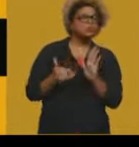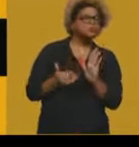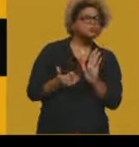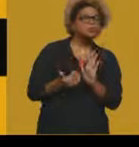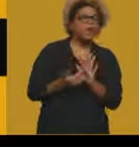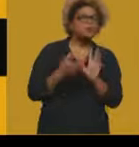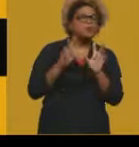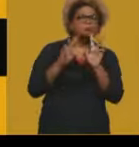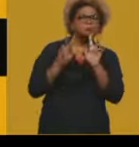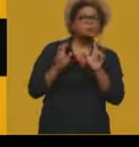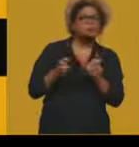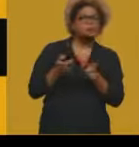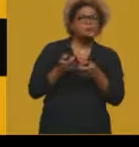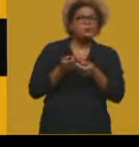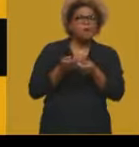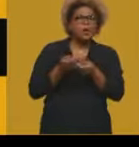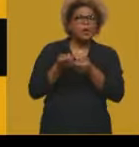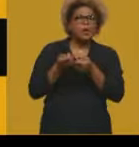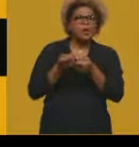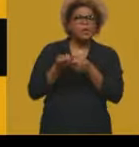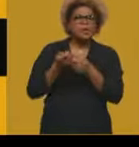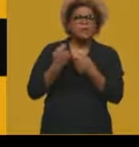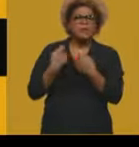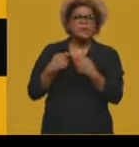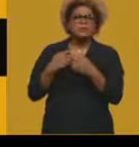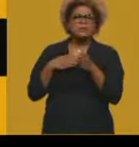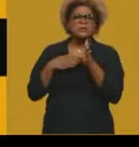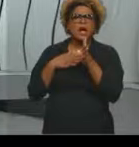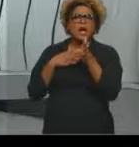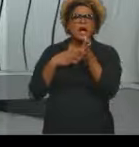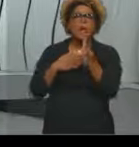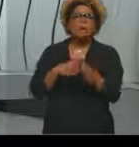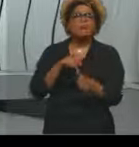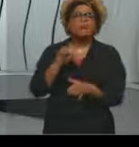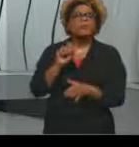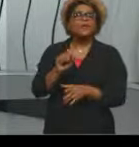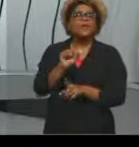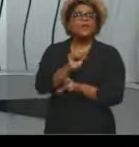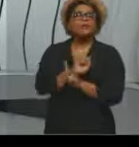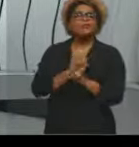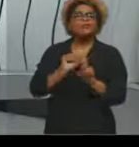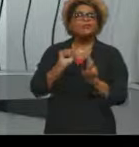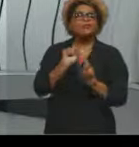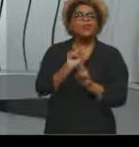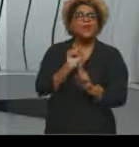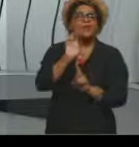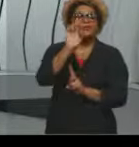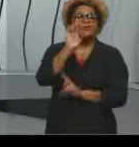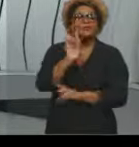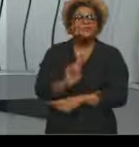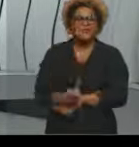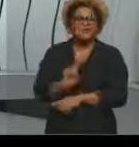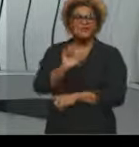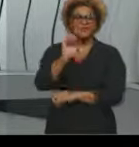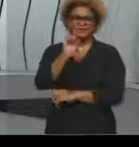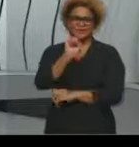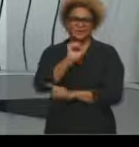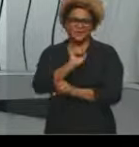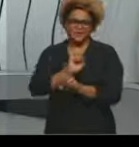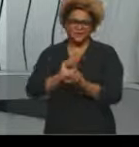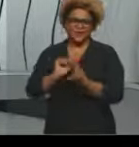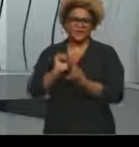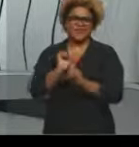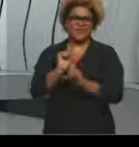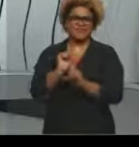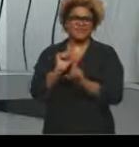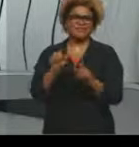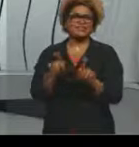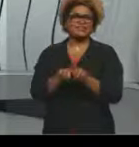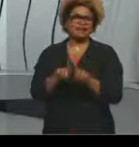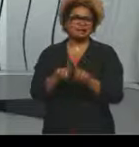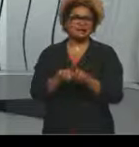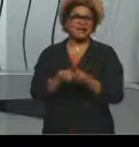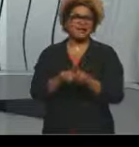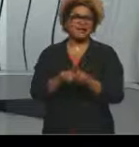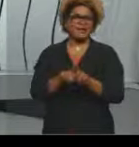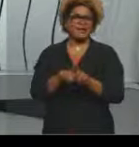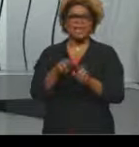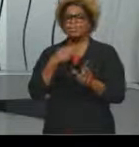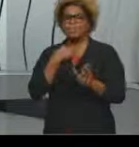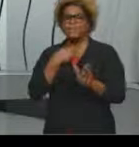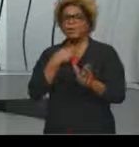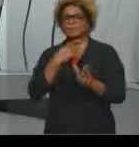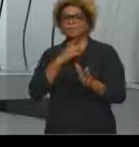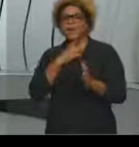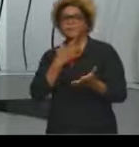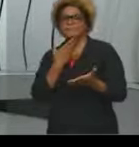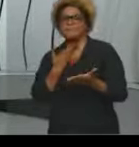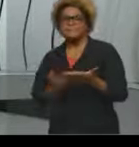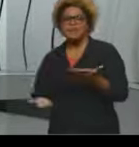que acompanhar de questões sociais, direitos sociais, né, que não haja um comprometimento desses direitos, um